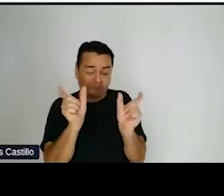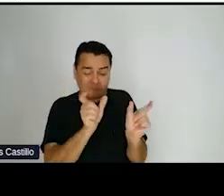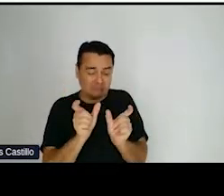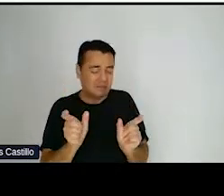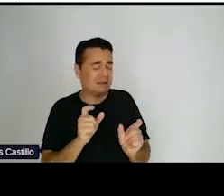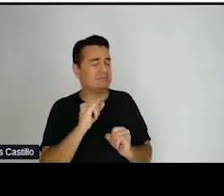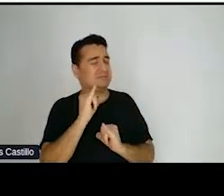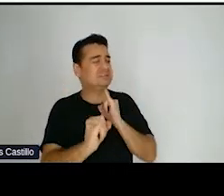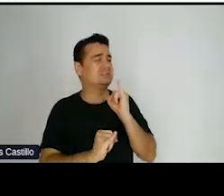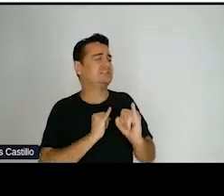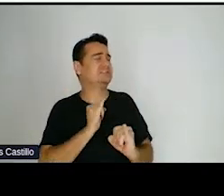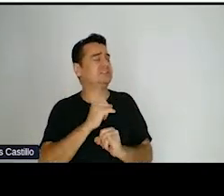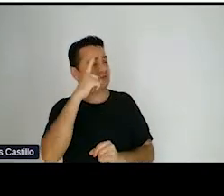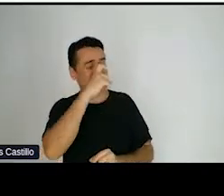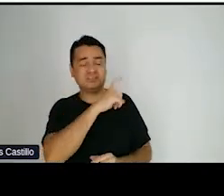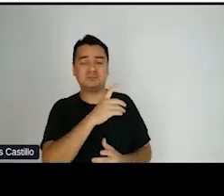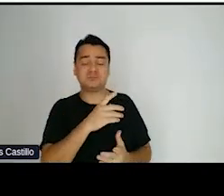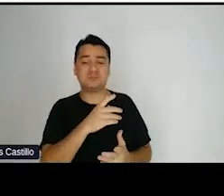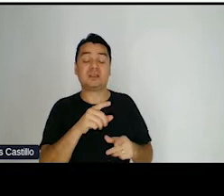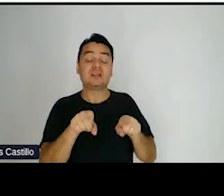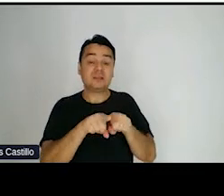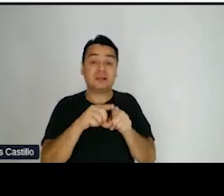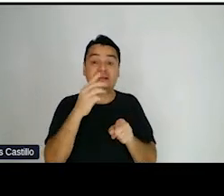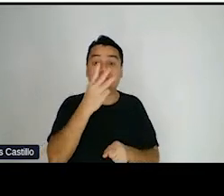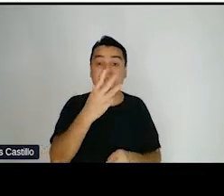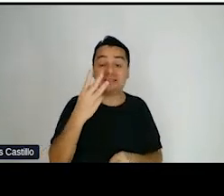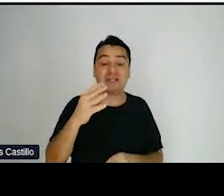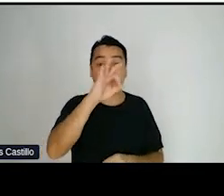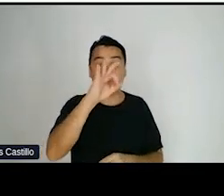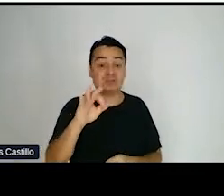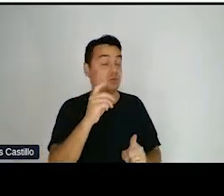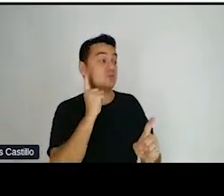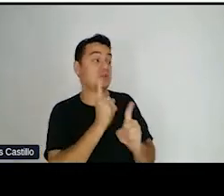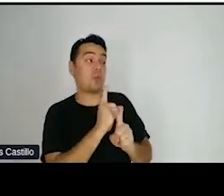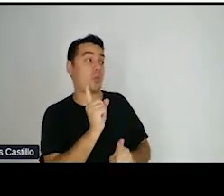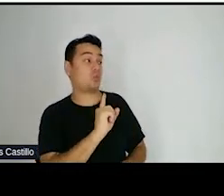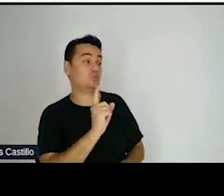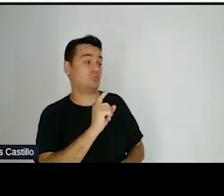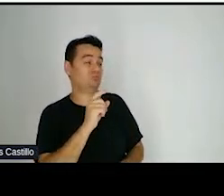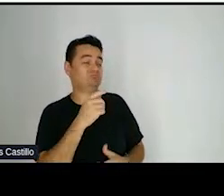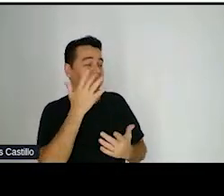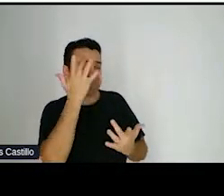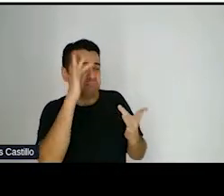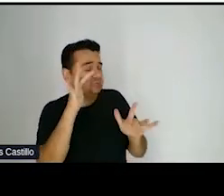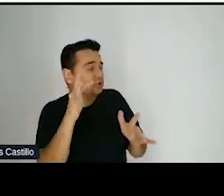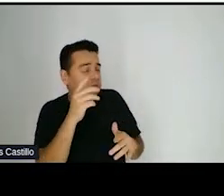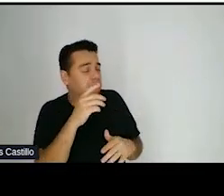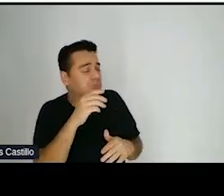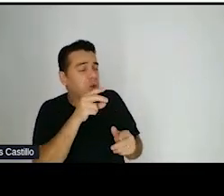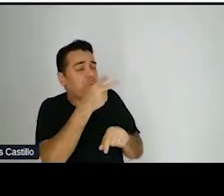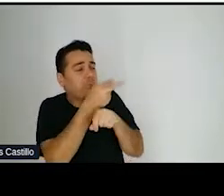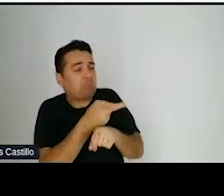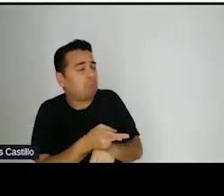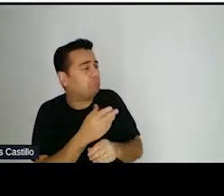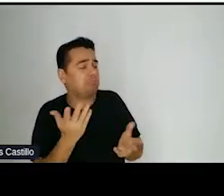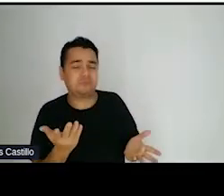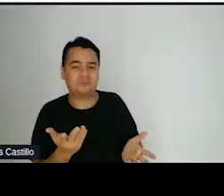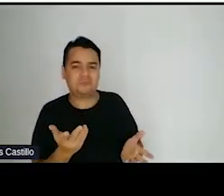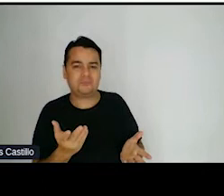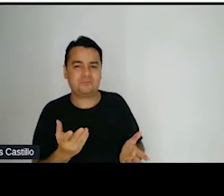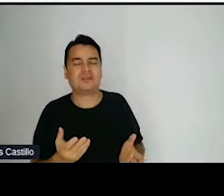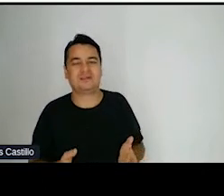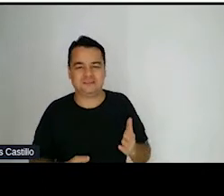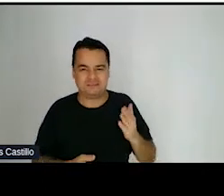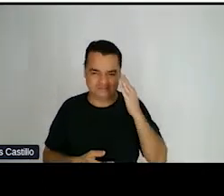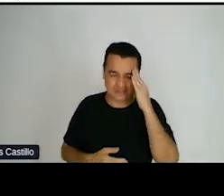E 33% que não encontraram o serviço que precisavam. A gente teve um problema muito grave